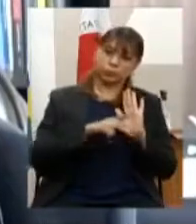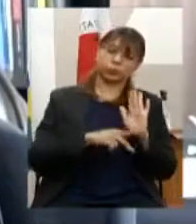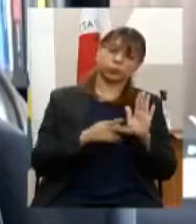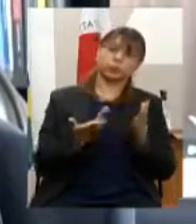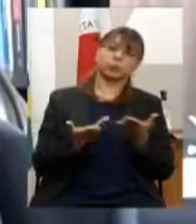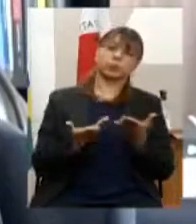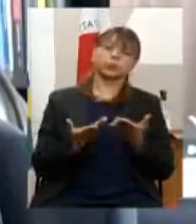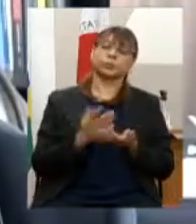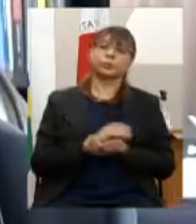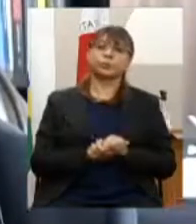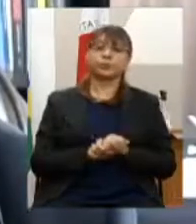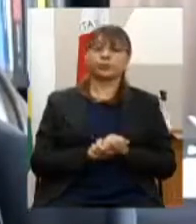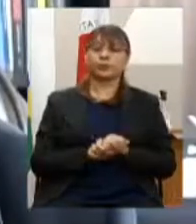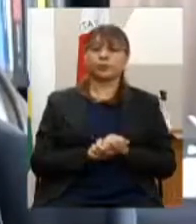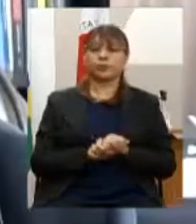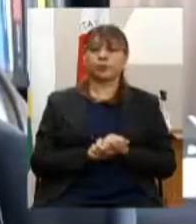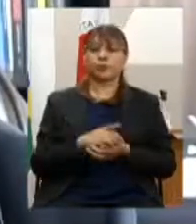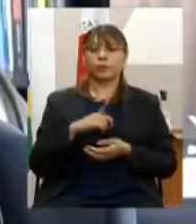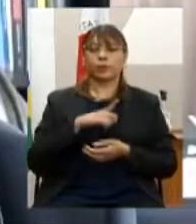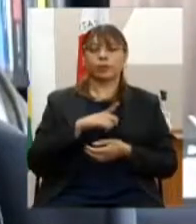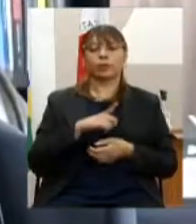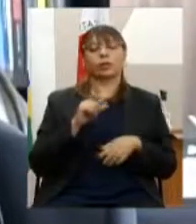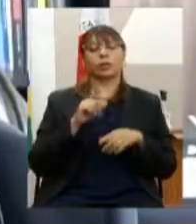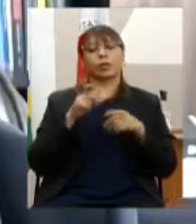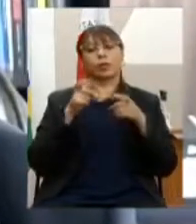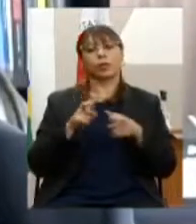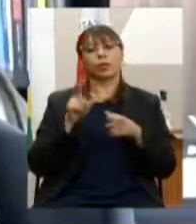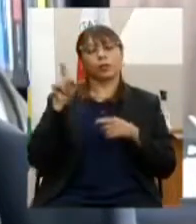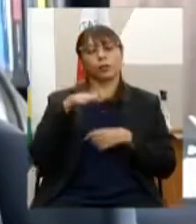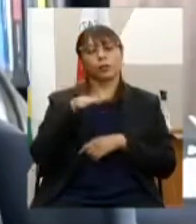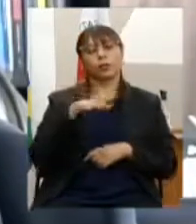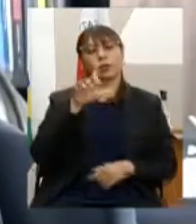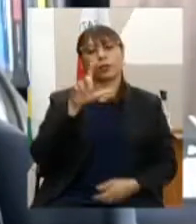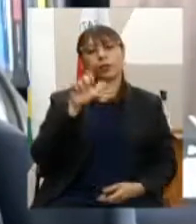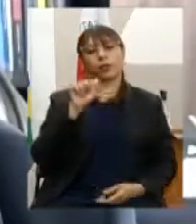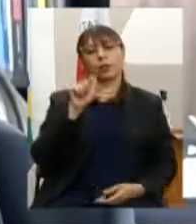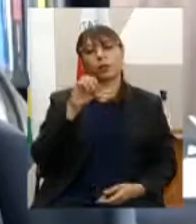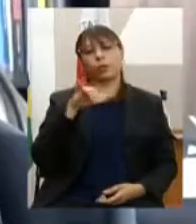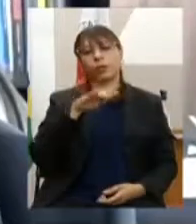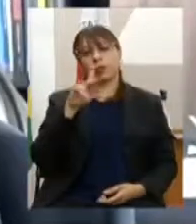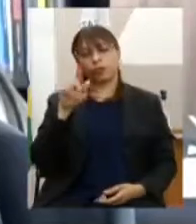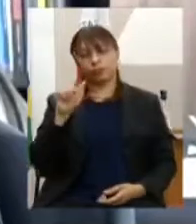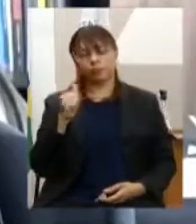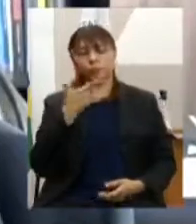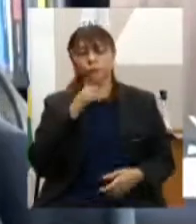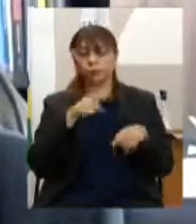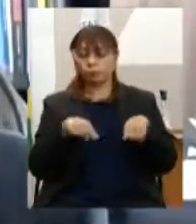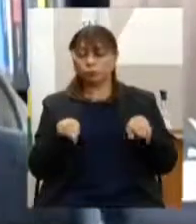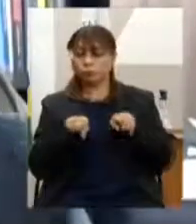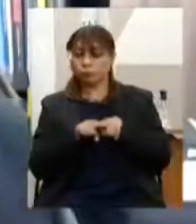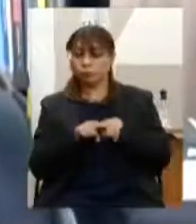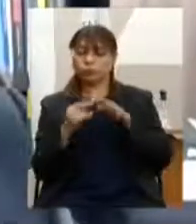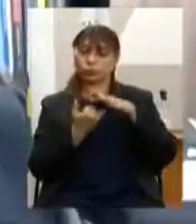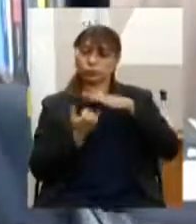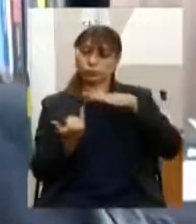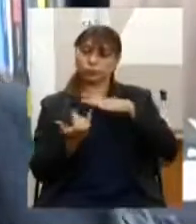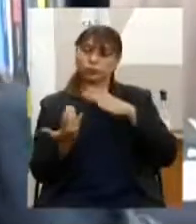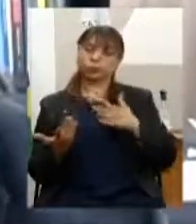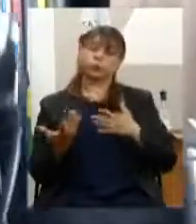Horizonte e ressignifica o bairro Lagoinha mediante a celebração de termo de parceria com o Instituto Cultural